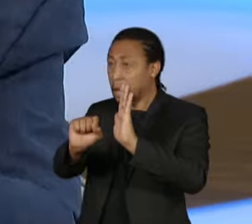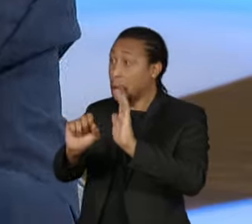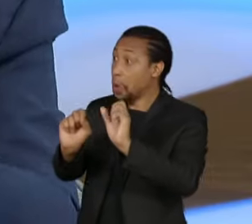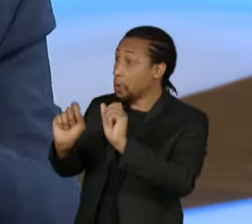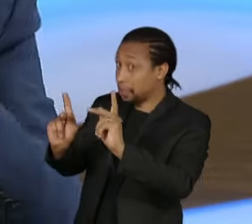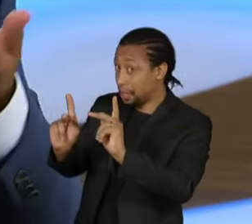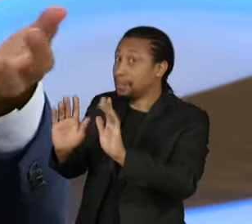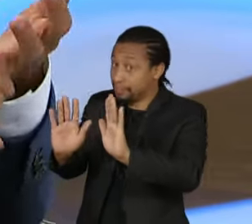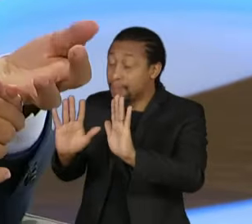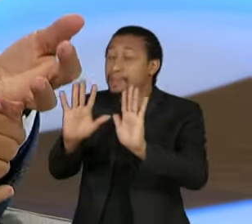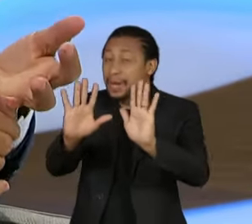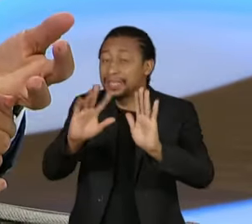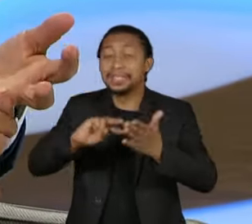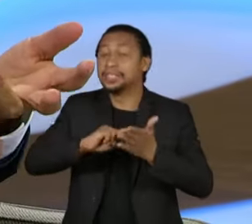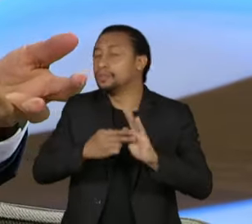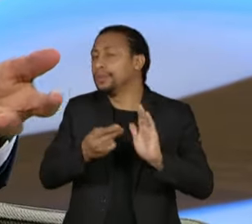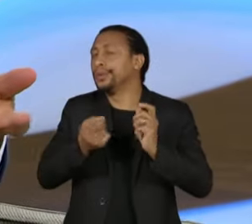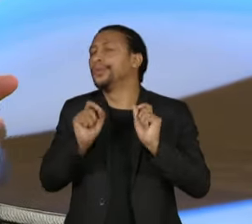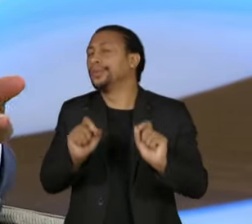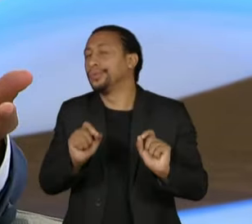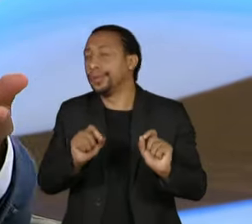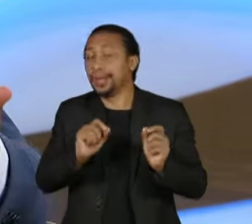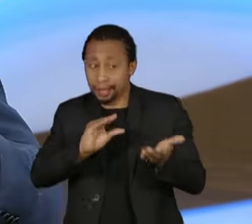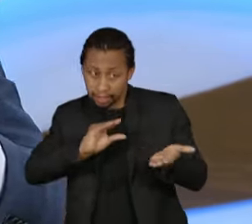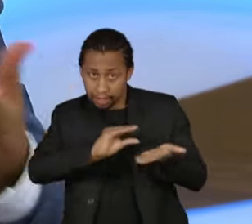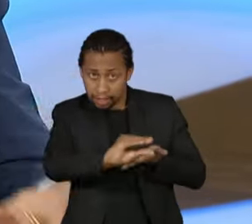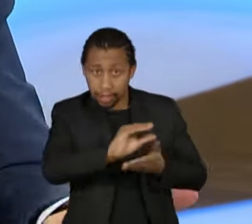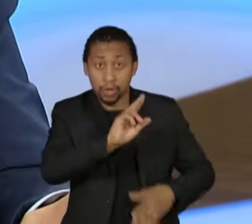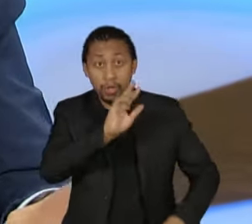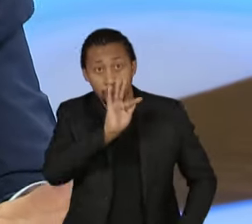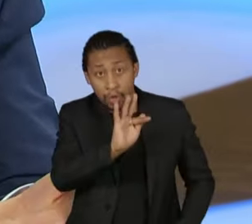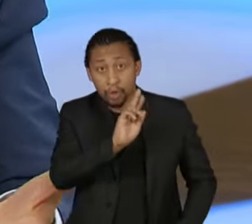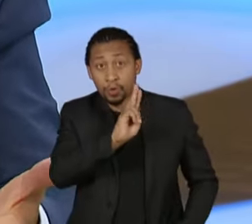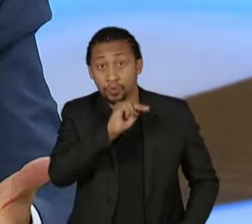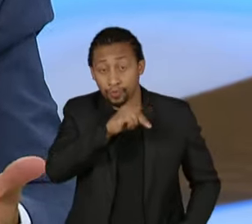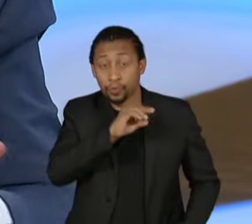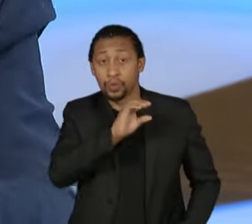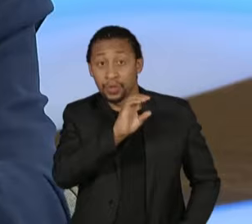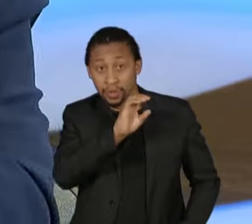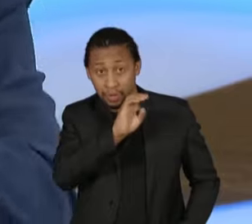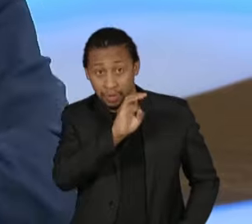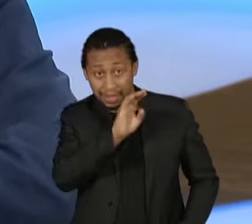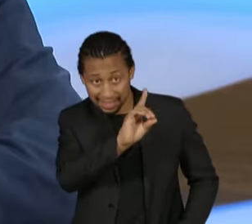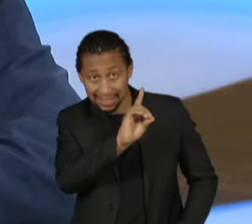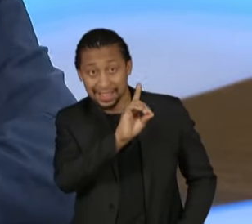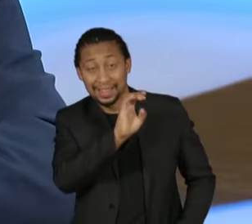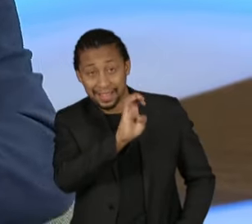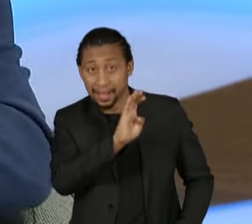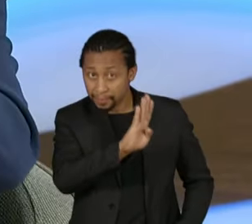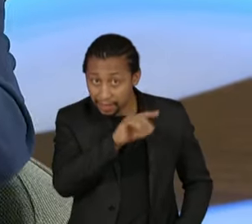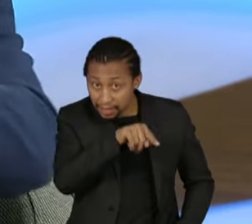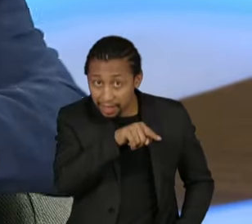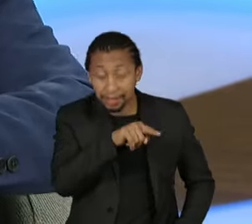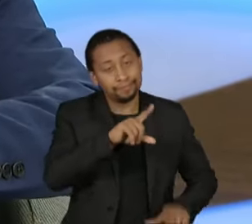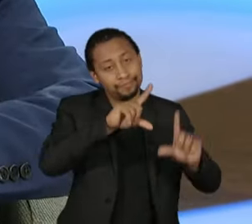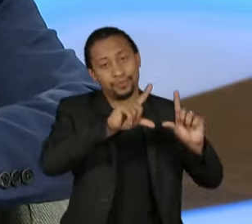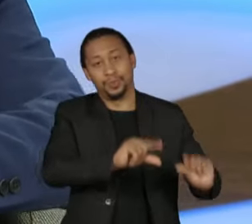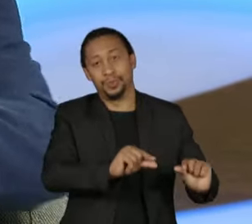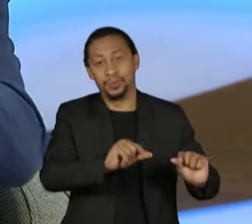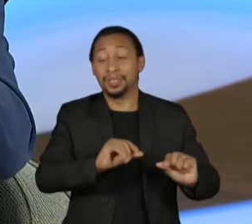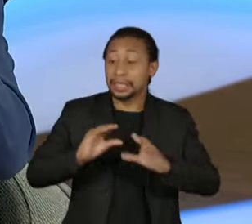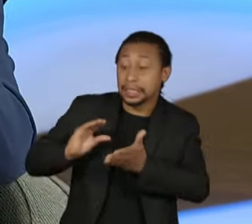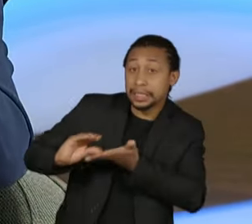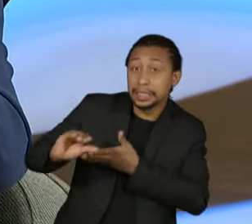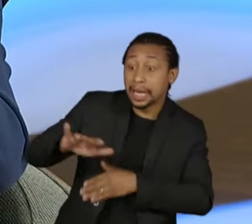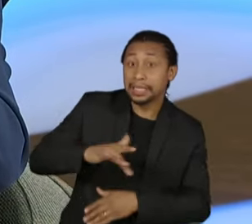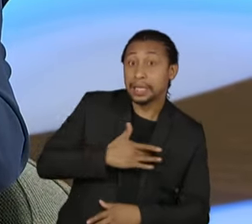tirar dinheiro do Sistema Único de Saúde, tirar dinheiro de coisas que são essenciais. Quando você tinha a